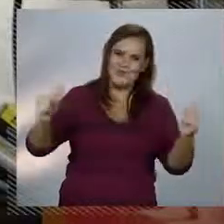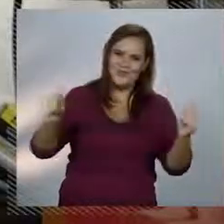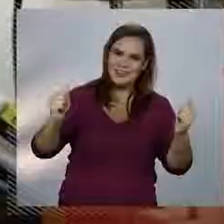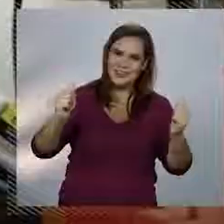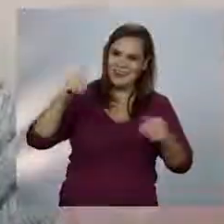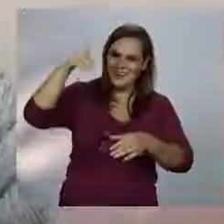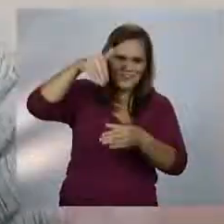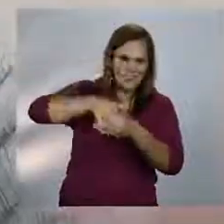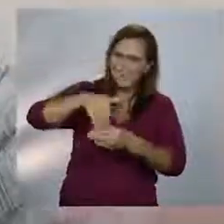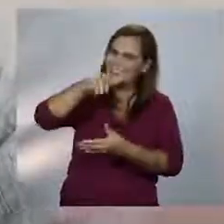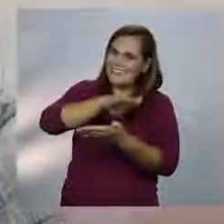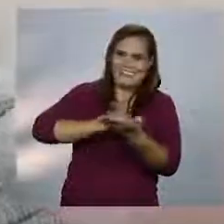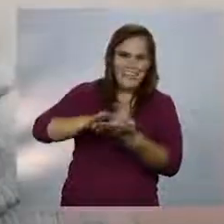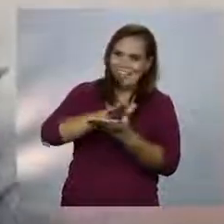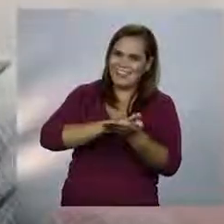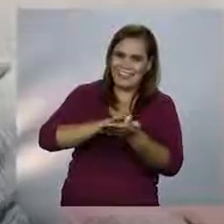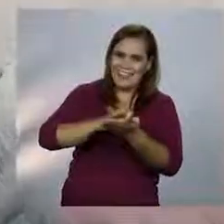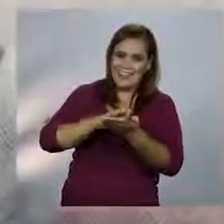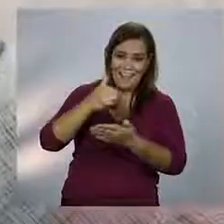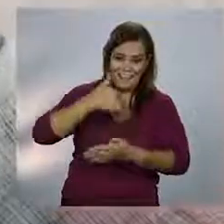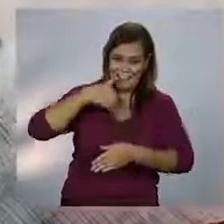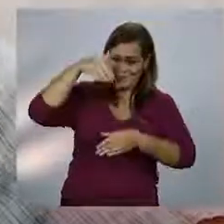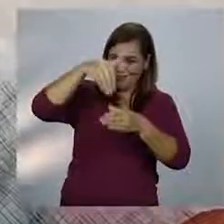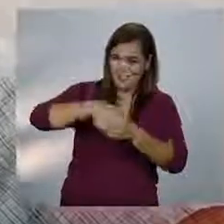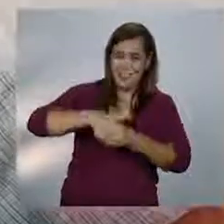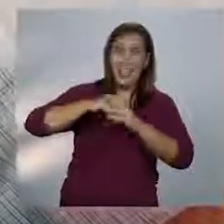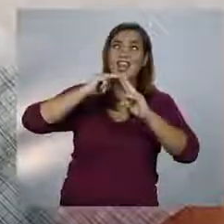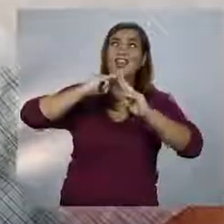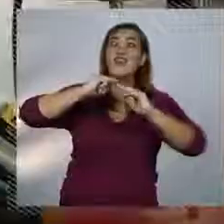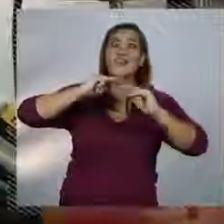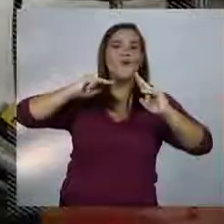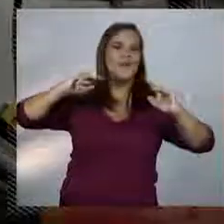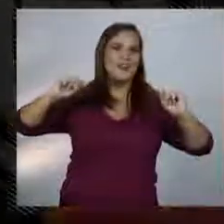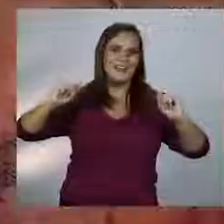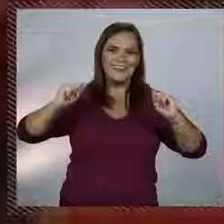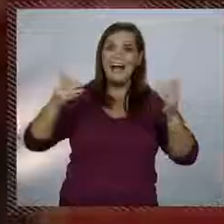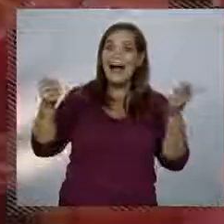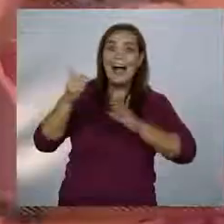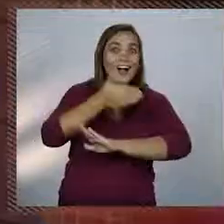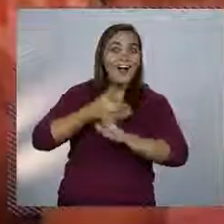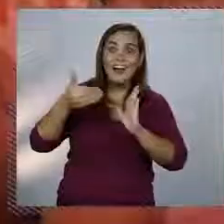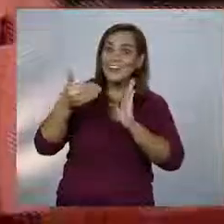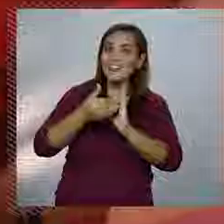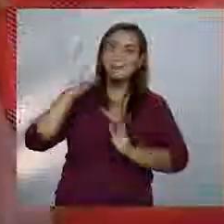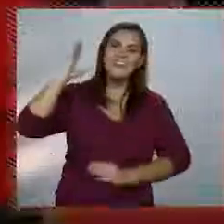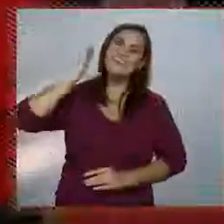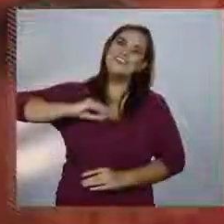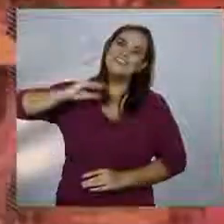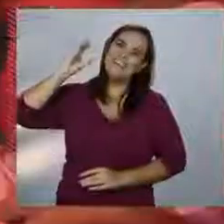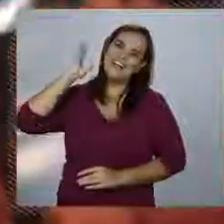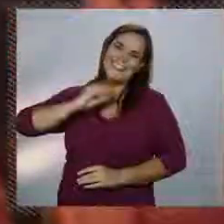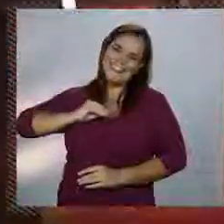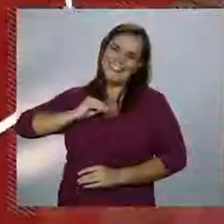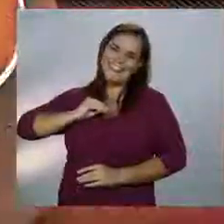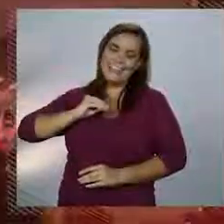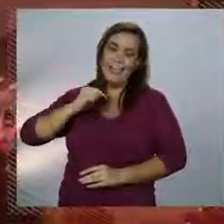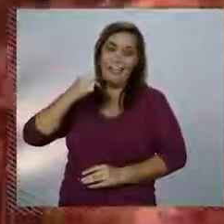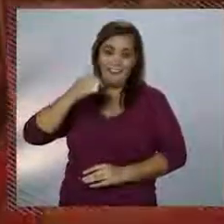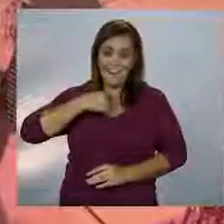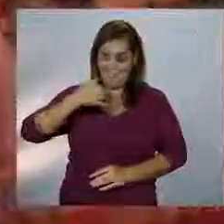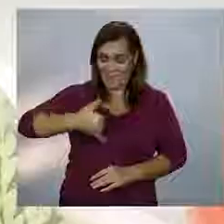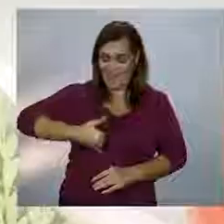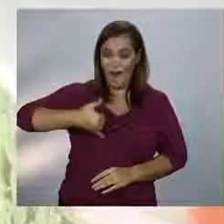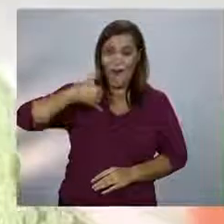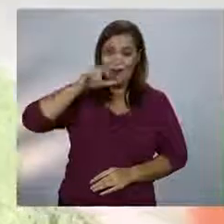cagota. Poxa, gente. Eu tava nem com a bexiga. Agora todo mundo é